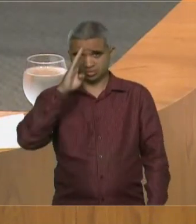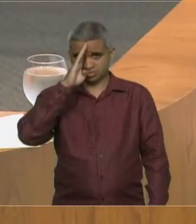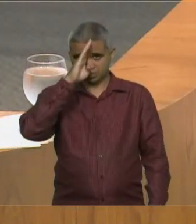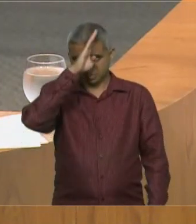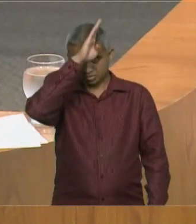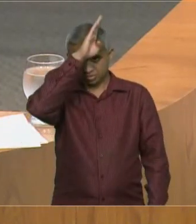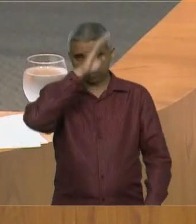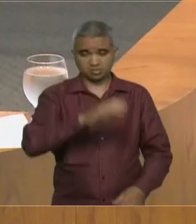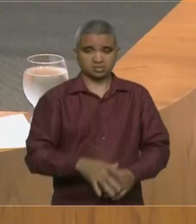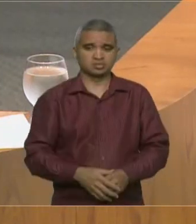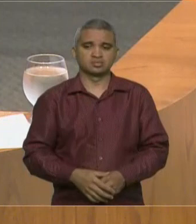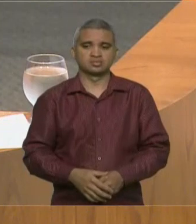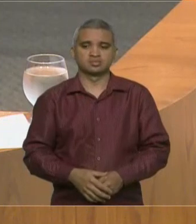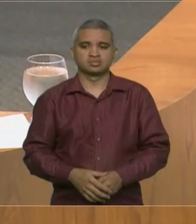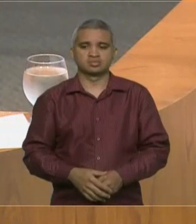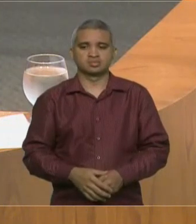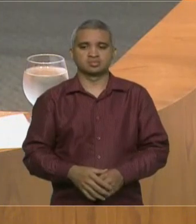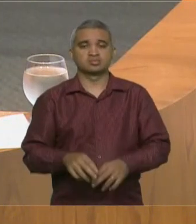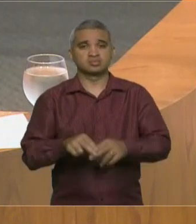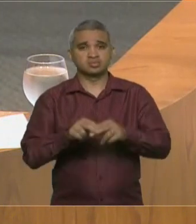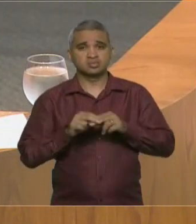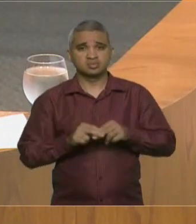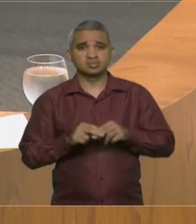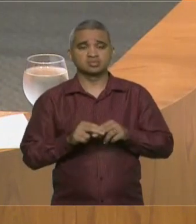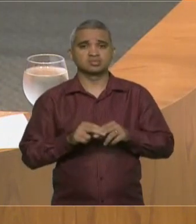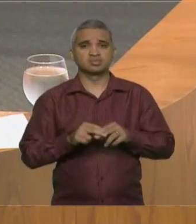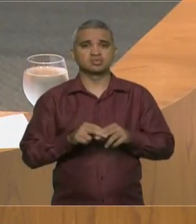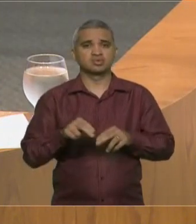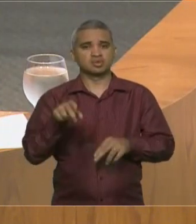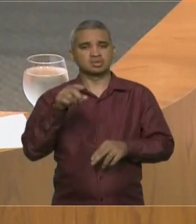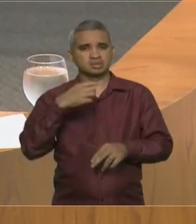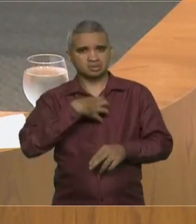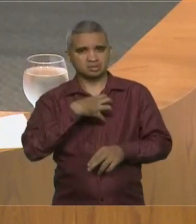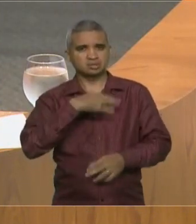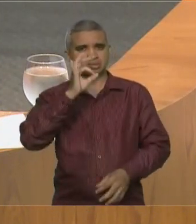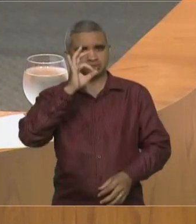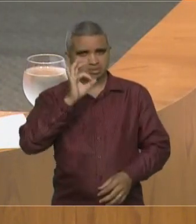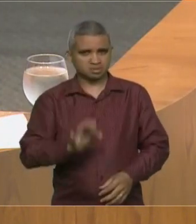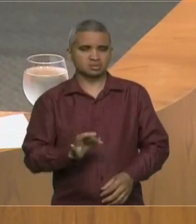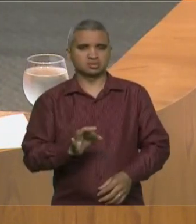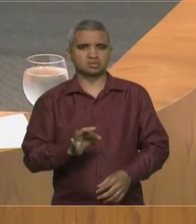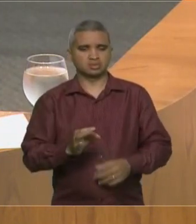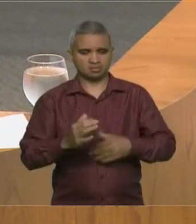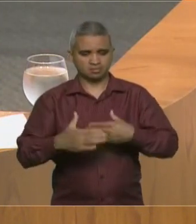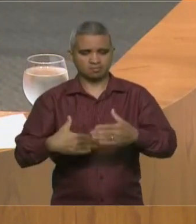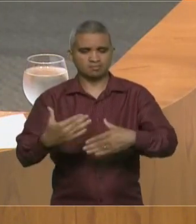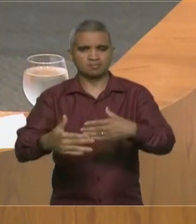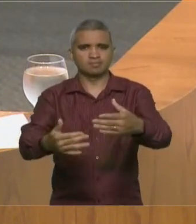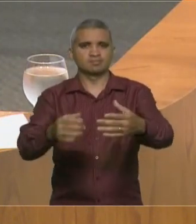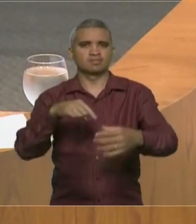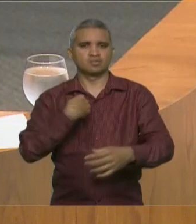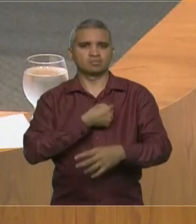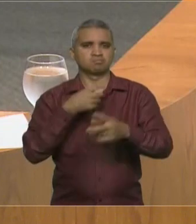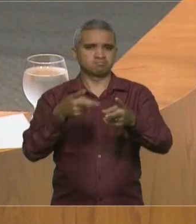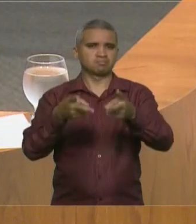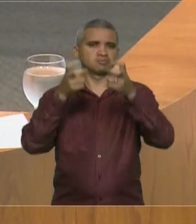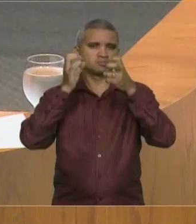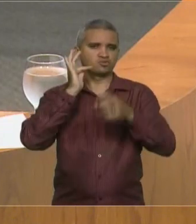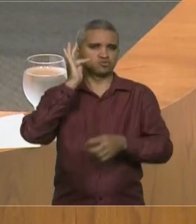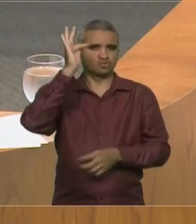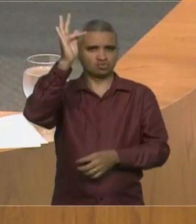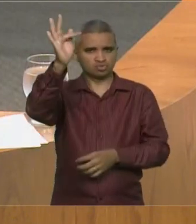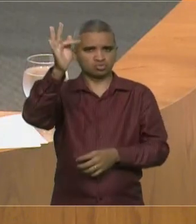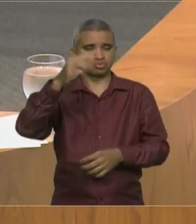desburocratizantes e que irão, sem dúvida alguma, serem sentidas ao longo do tempo. E eu, como deputada maranhense